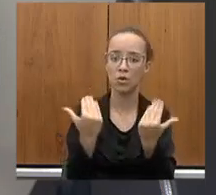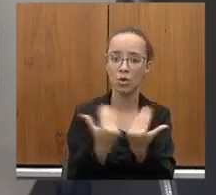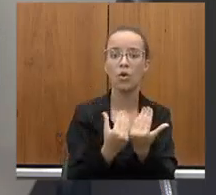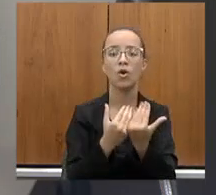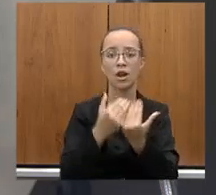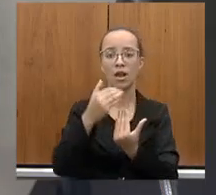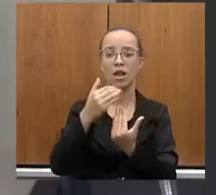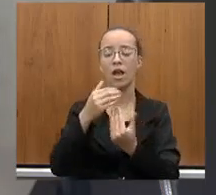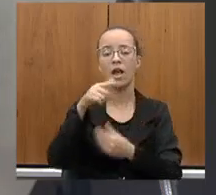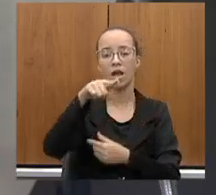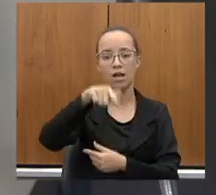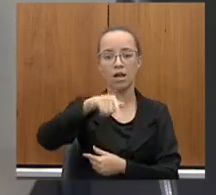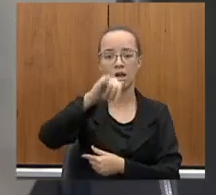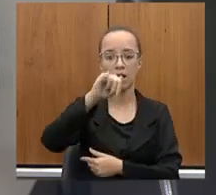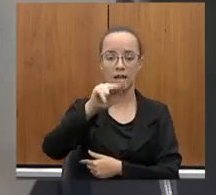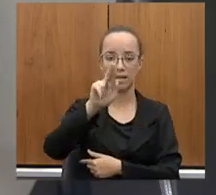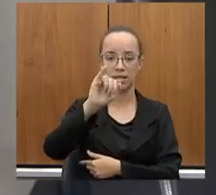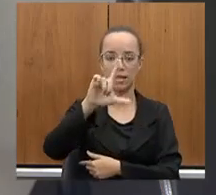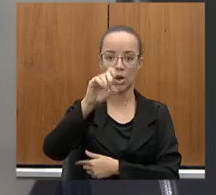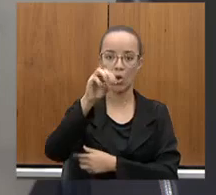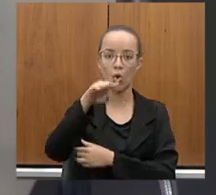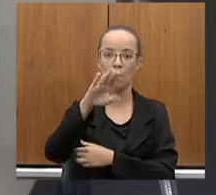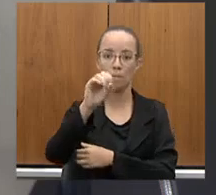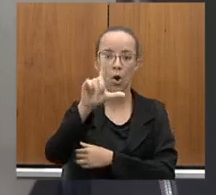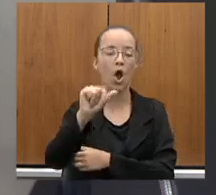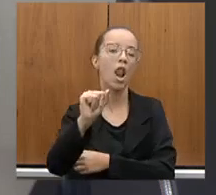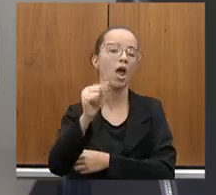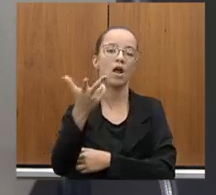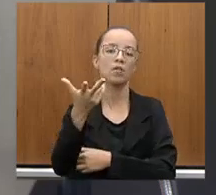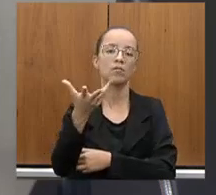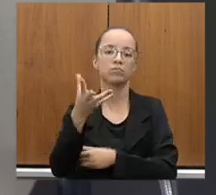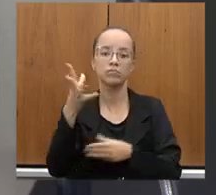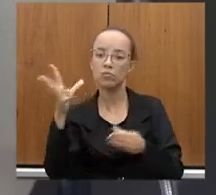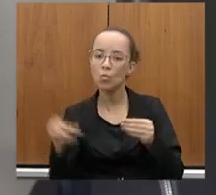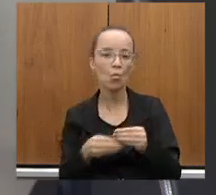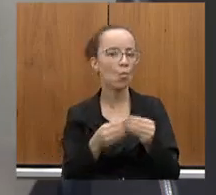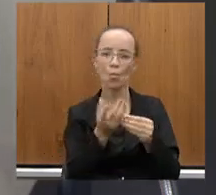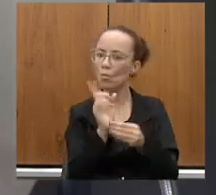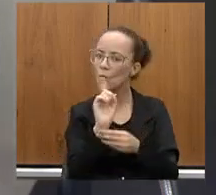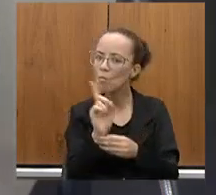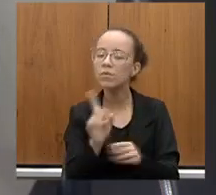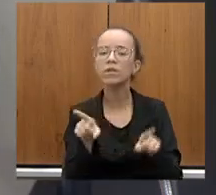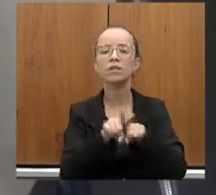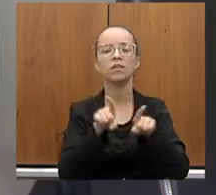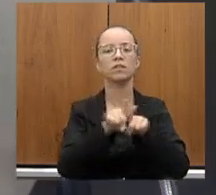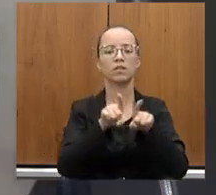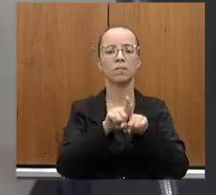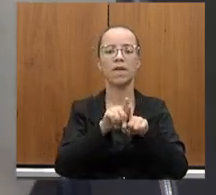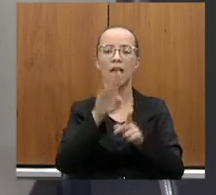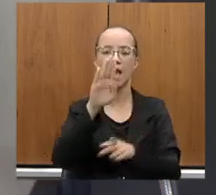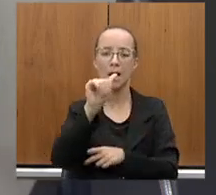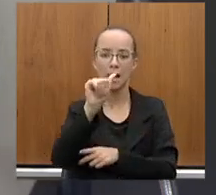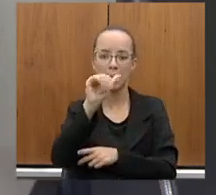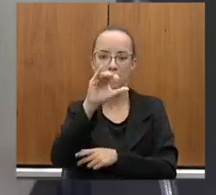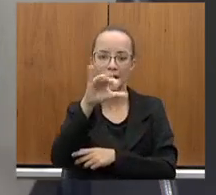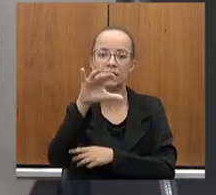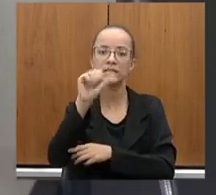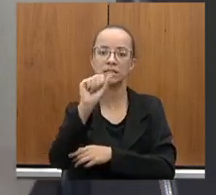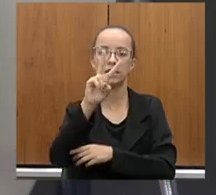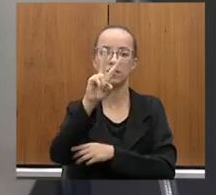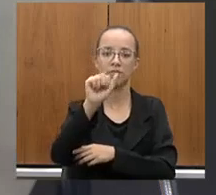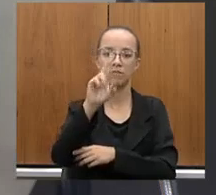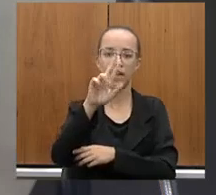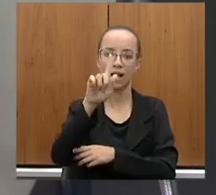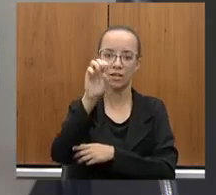dos Arturos, por exemplo, foi desconsiderada. Assim como está sendo desconsiderada toda a bacia de Vargem das